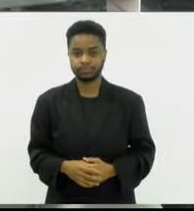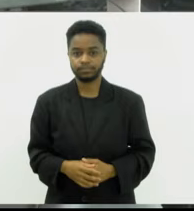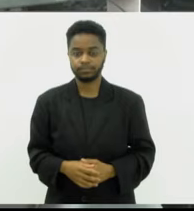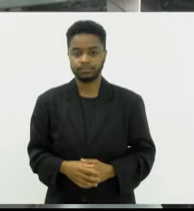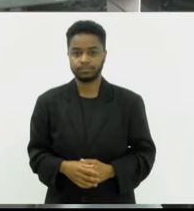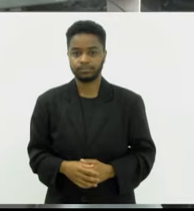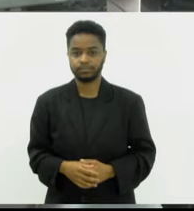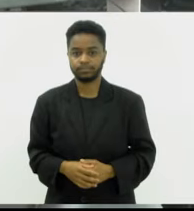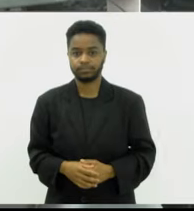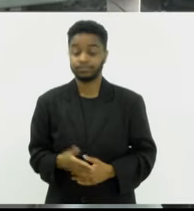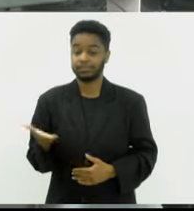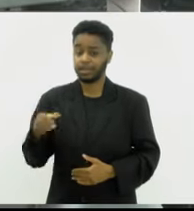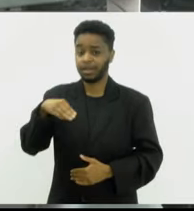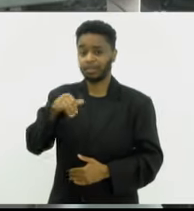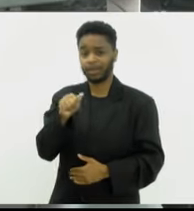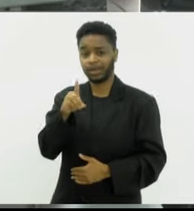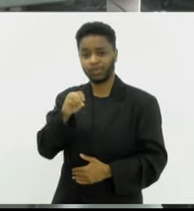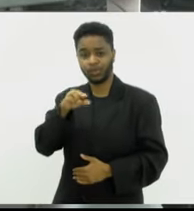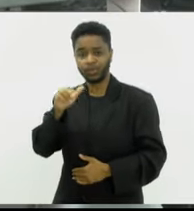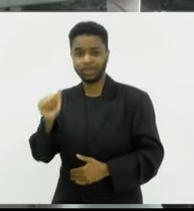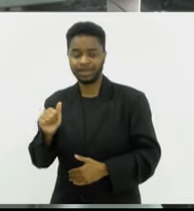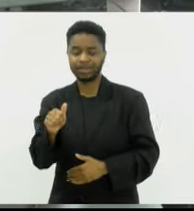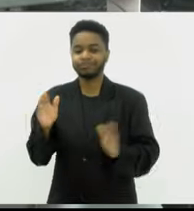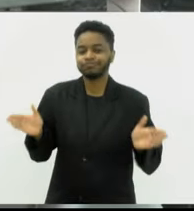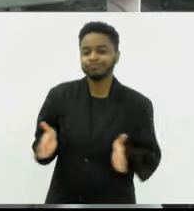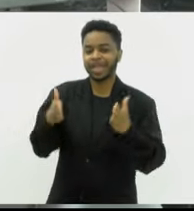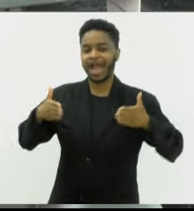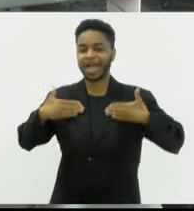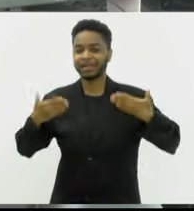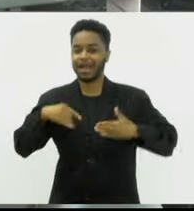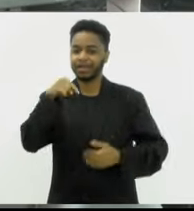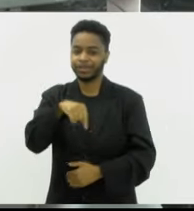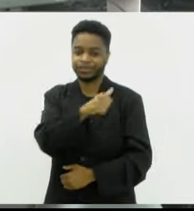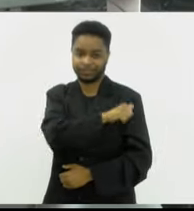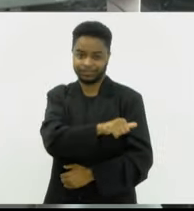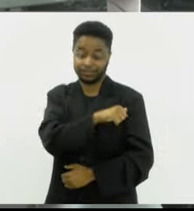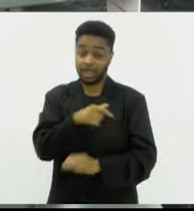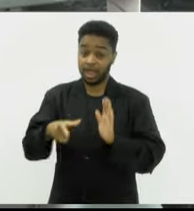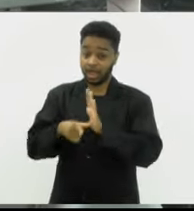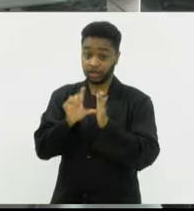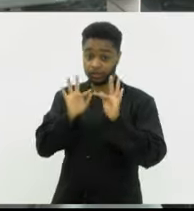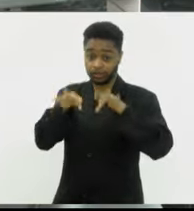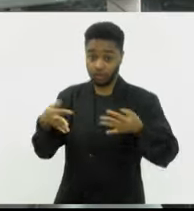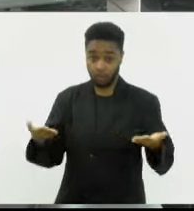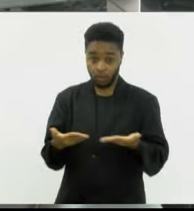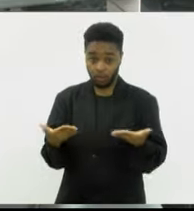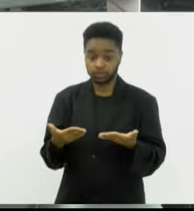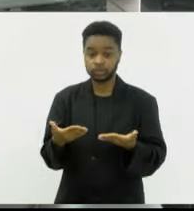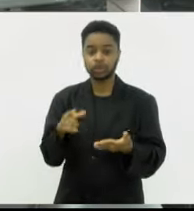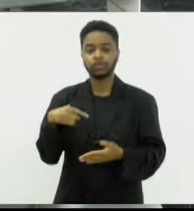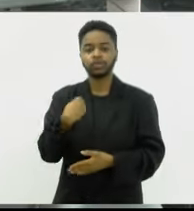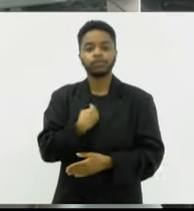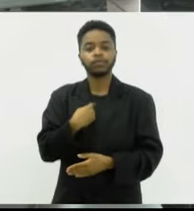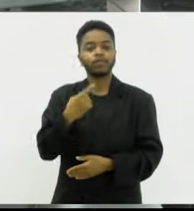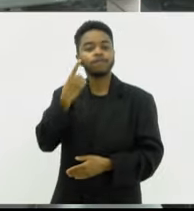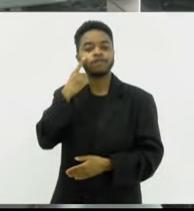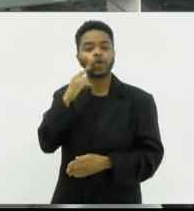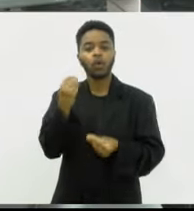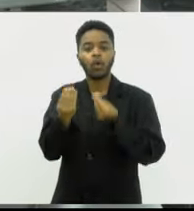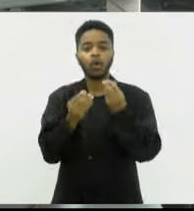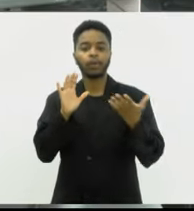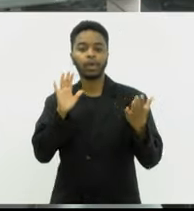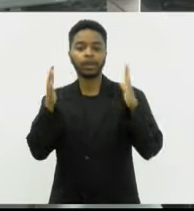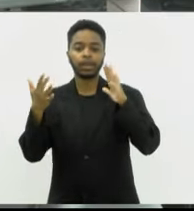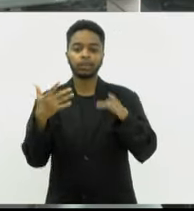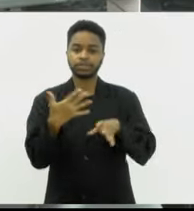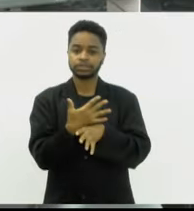É, a Madonna trazendo muita animação aqui para a cidade do Rio. E antes de encerrar a edição de hoje, a gente vai dar uma olhada no tempo em